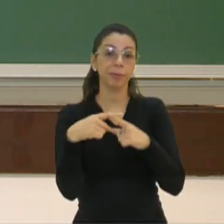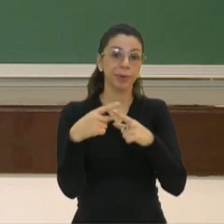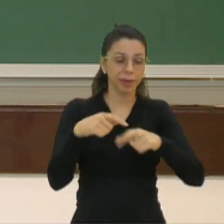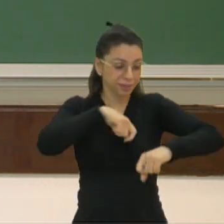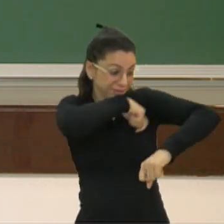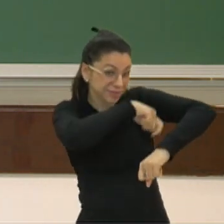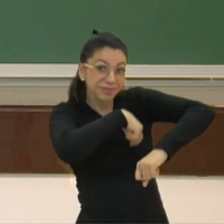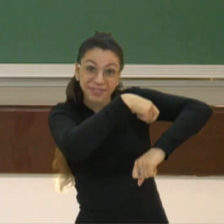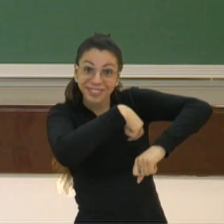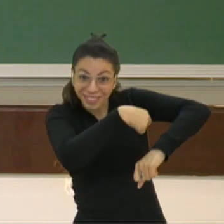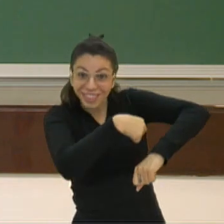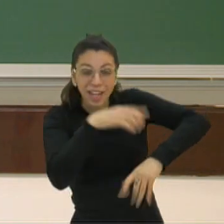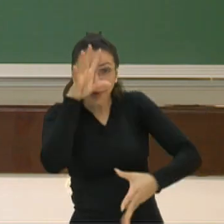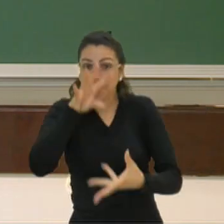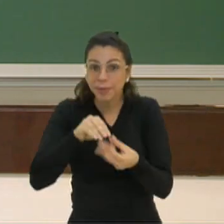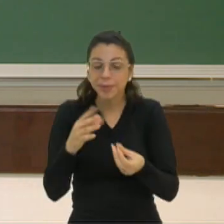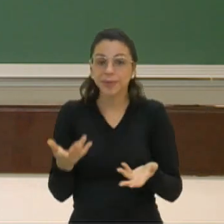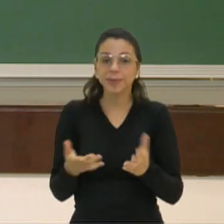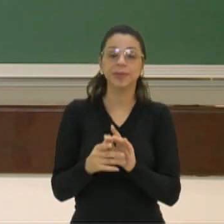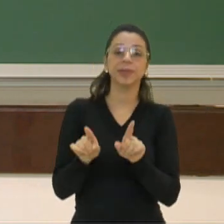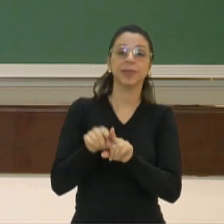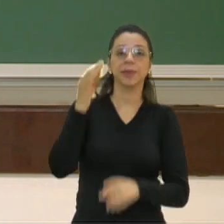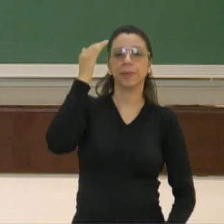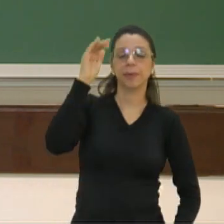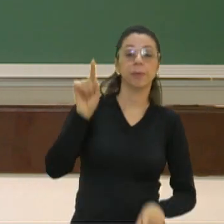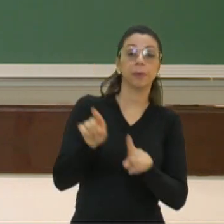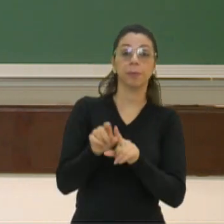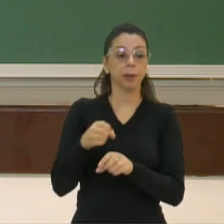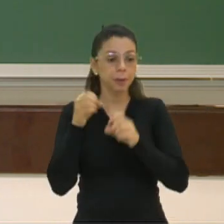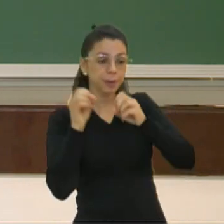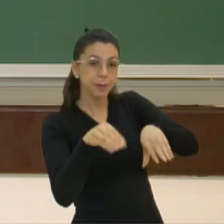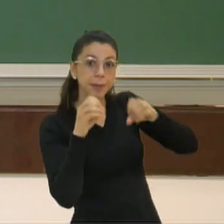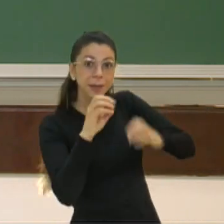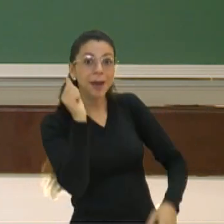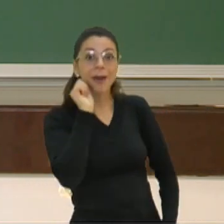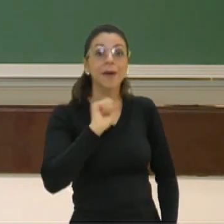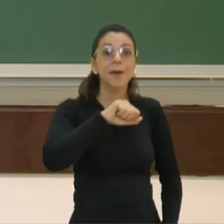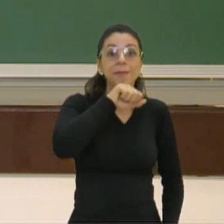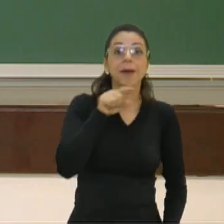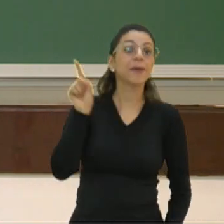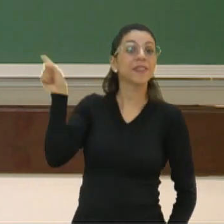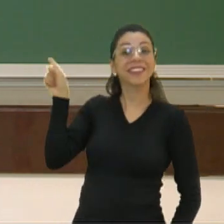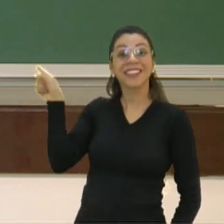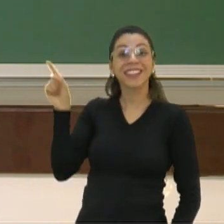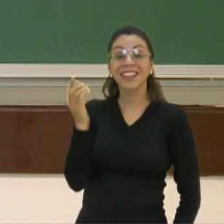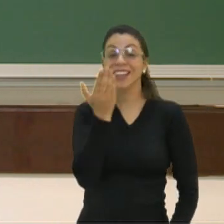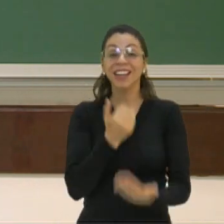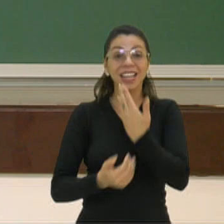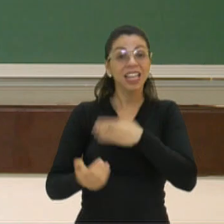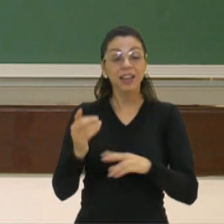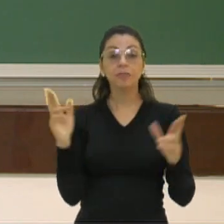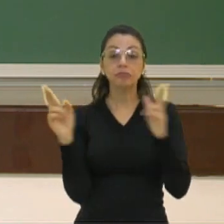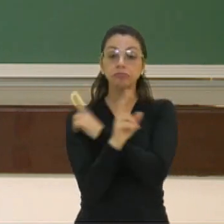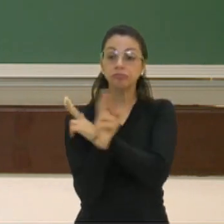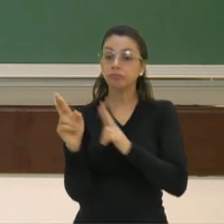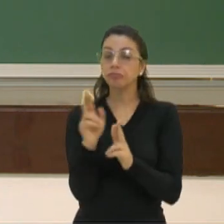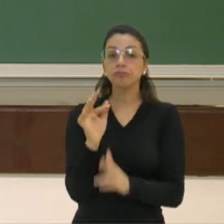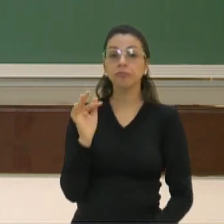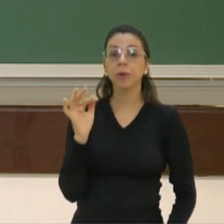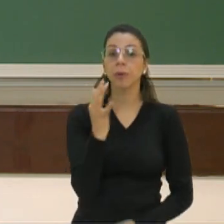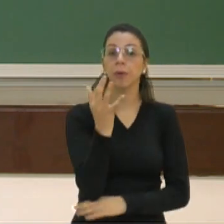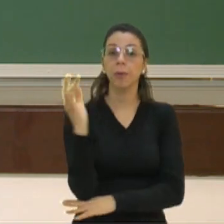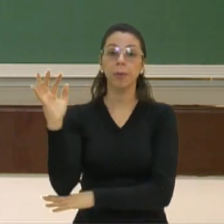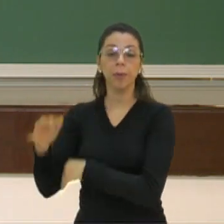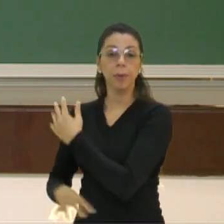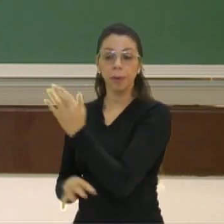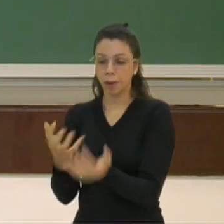alimento em casa, então talvez ela entenda. Ou ainda, você poderia ensinar para ela o que esses alimentos têm em comum com as plantas. Vamos analisar